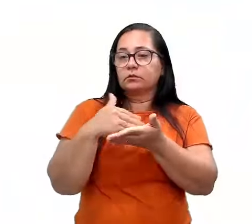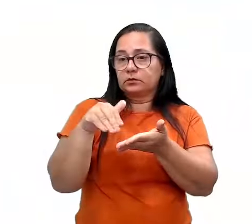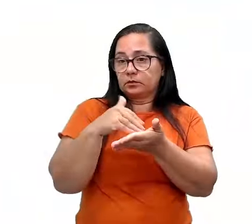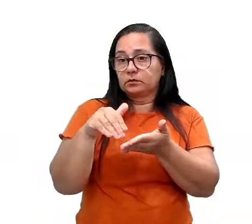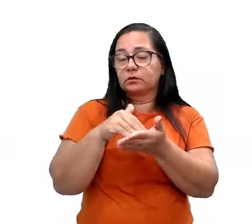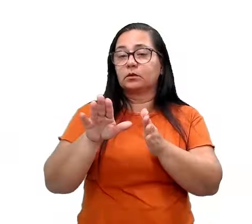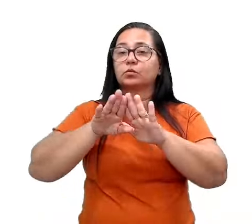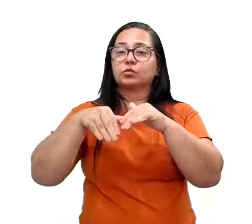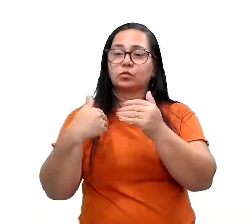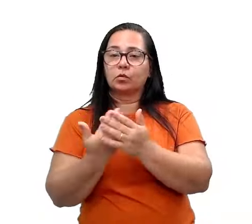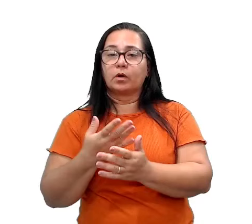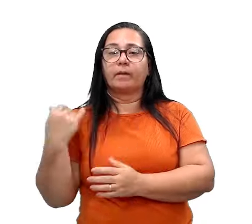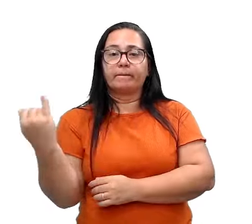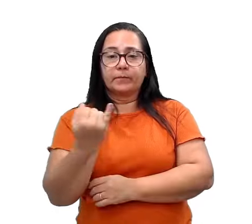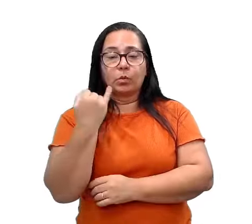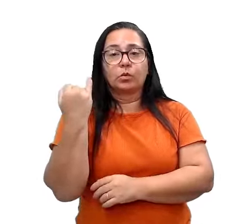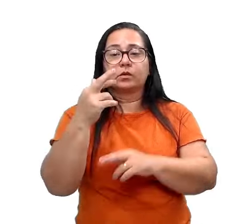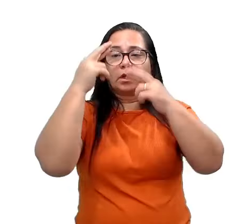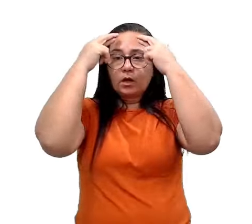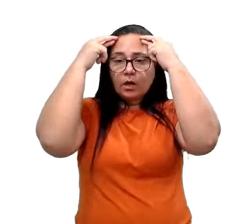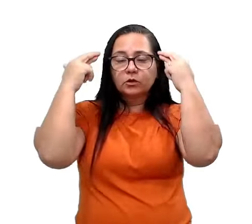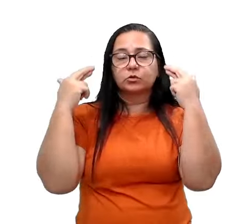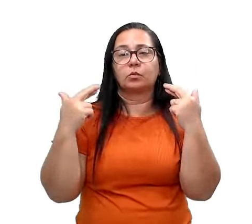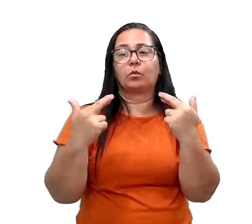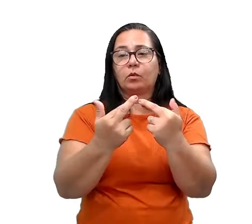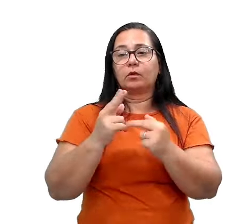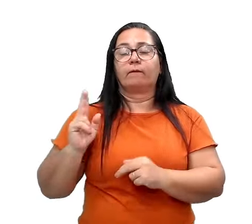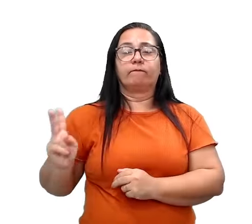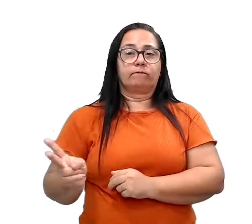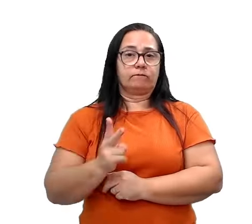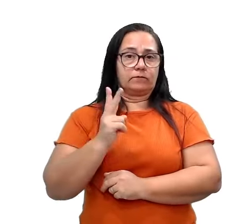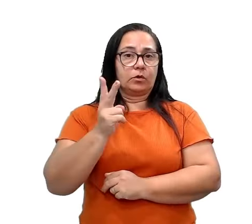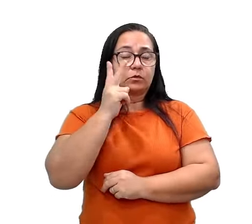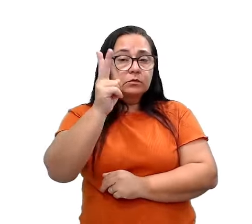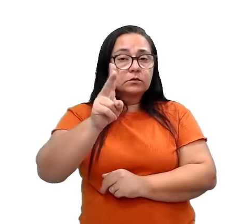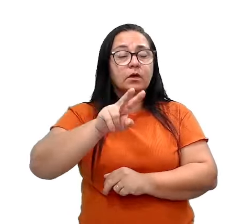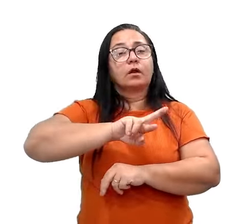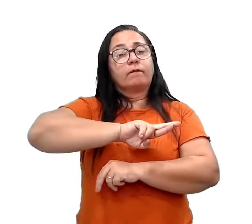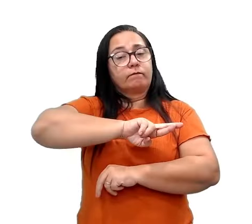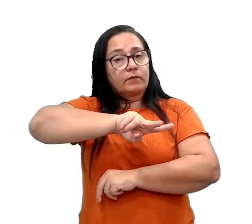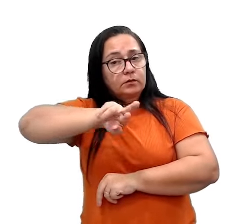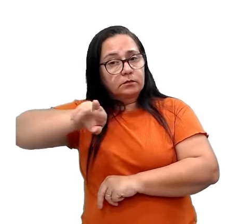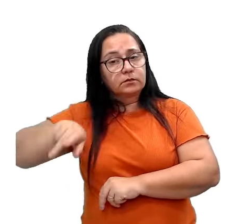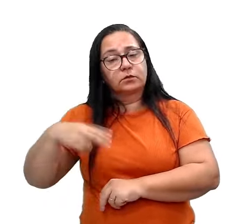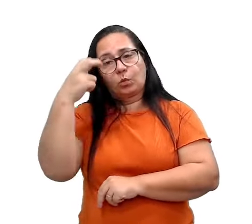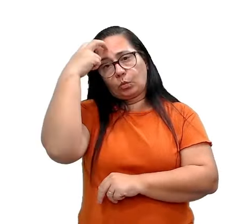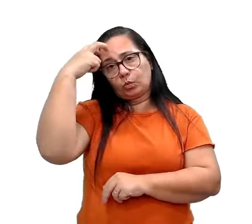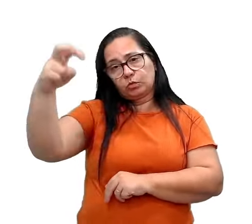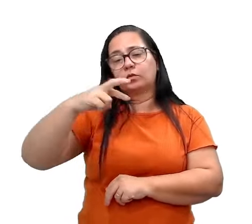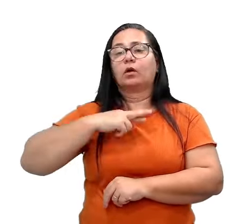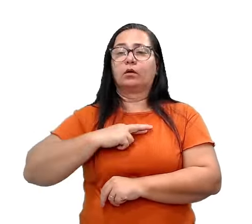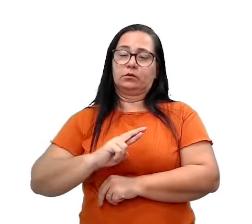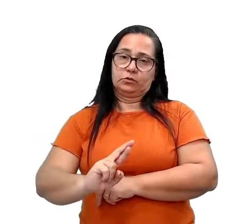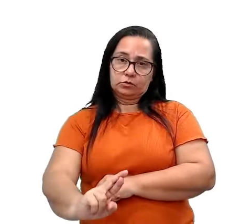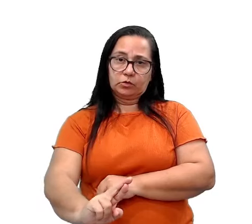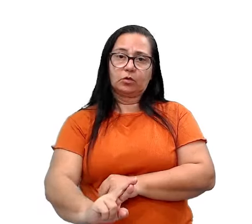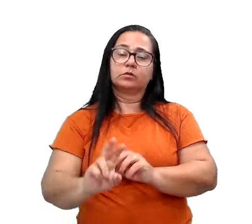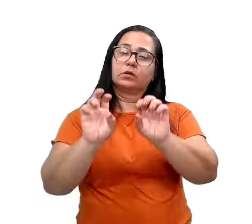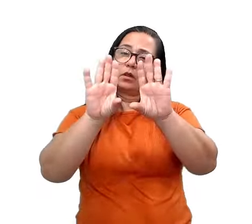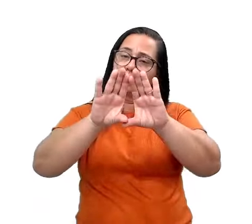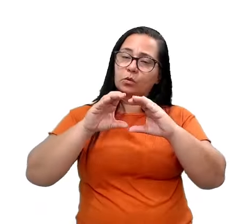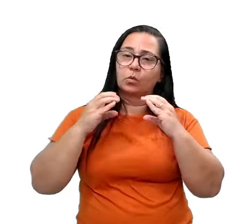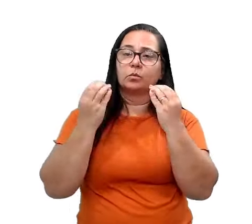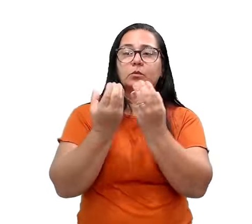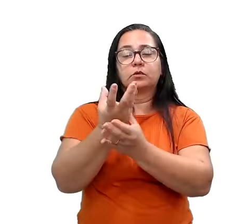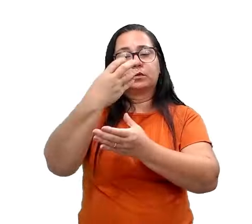essencial respeitar e valorizar a diversidade cultural, religiosa da comunidade